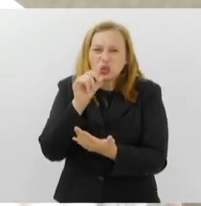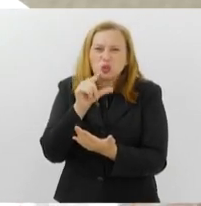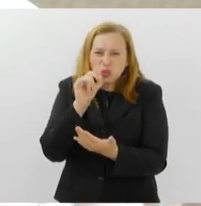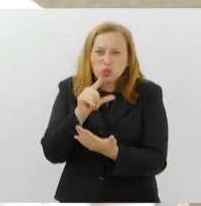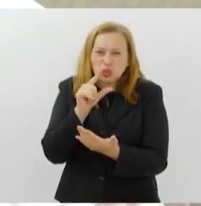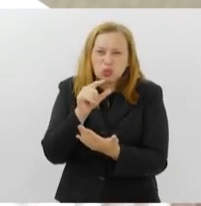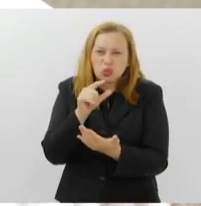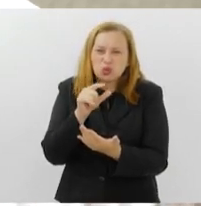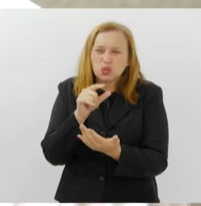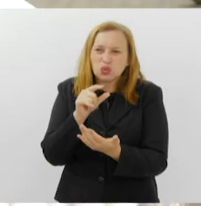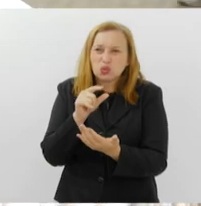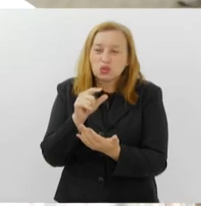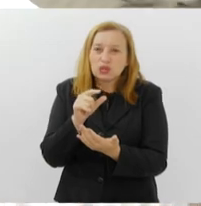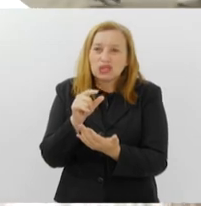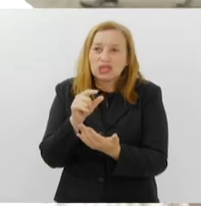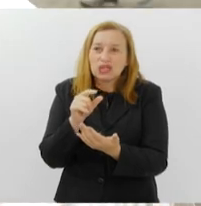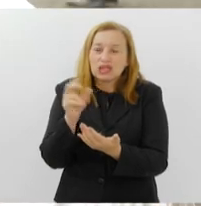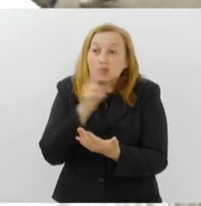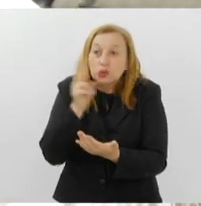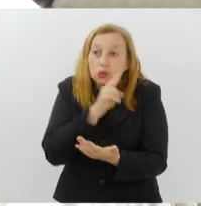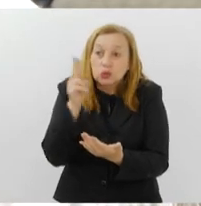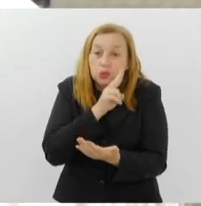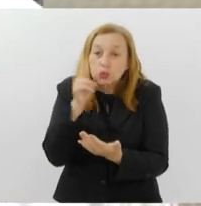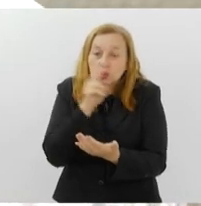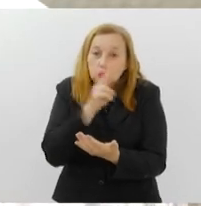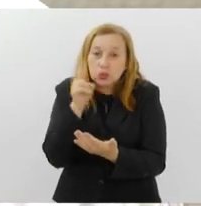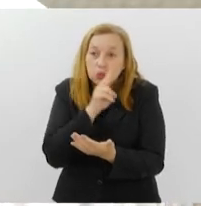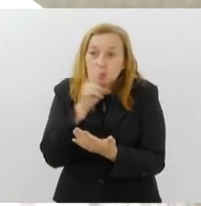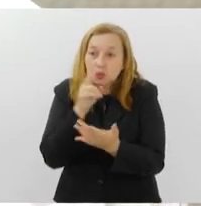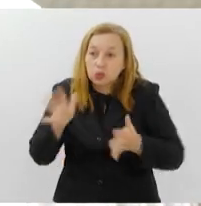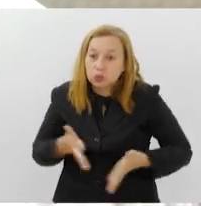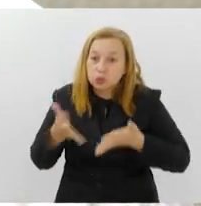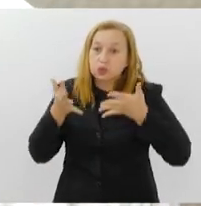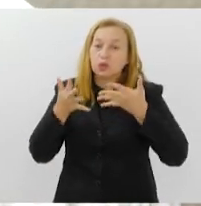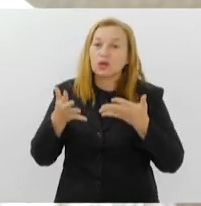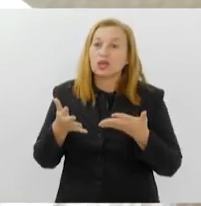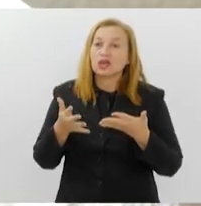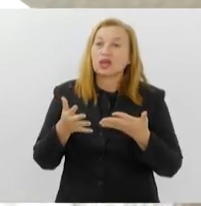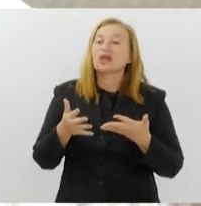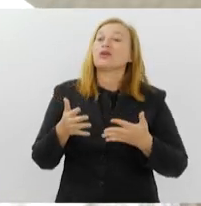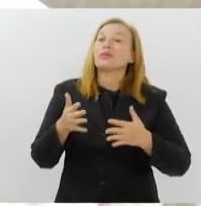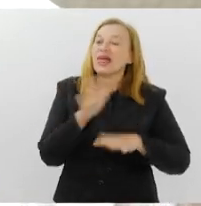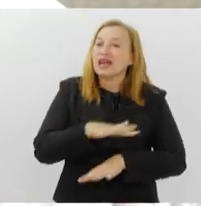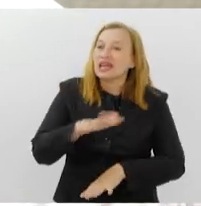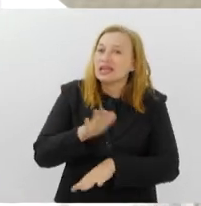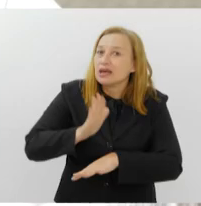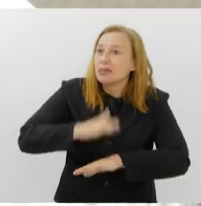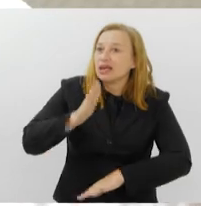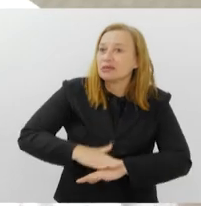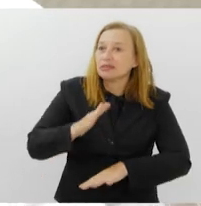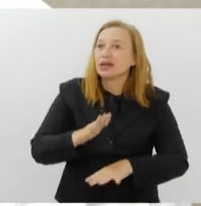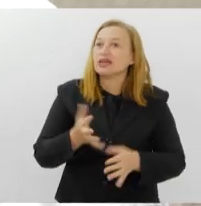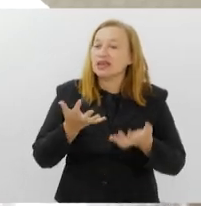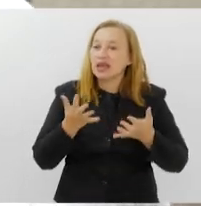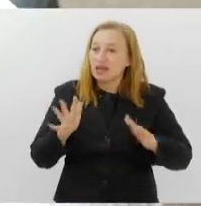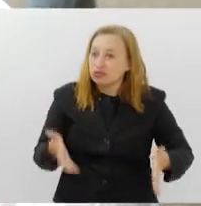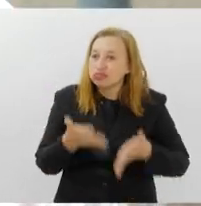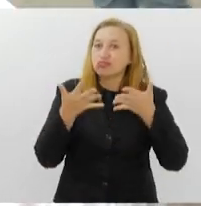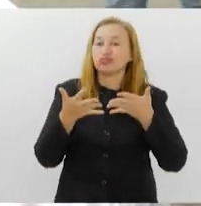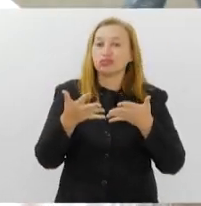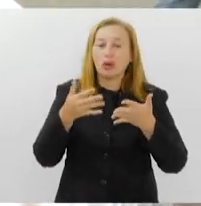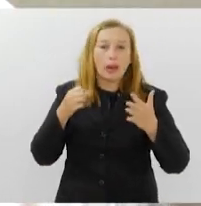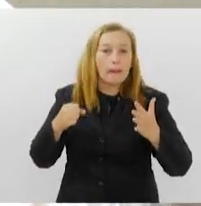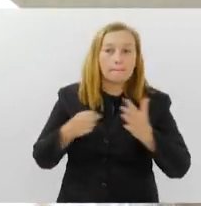ela acelera o estímulo e faz com que a criança cada vez mais queira estímulos de alto